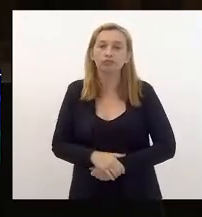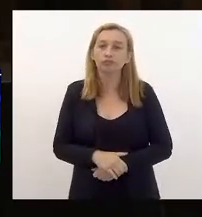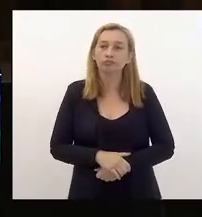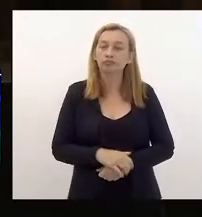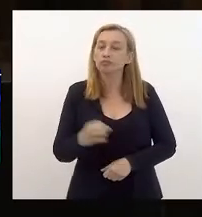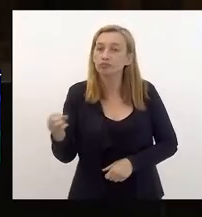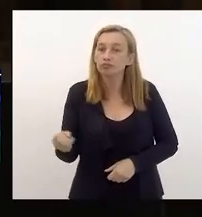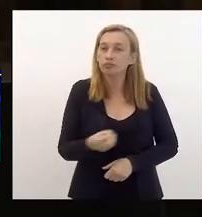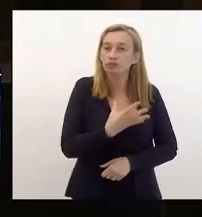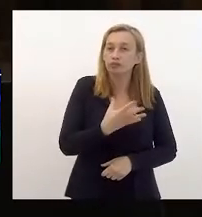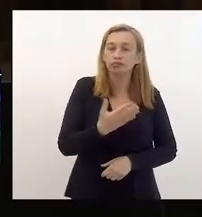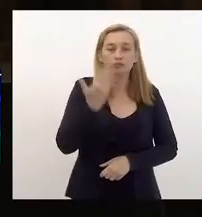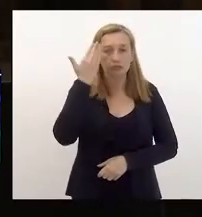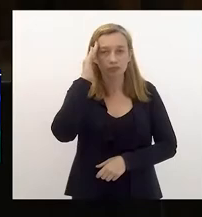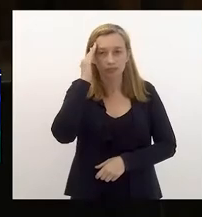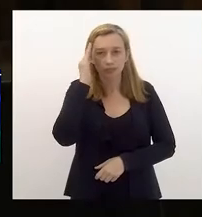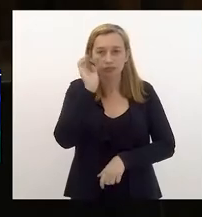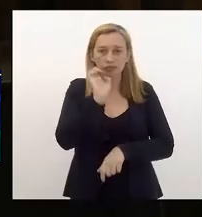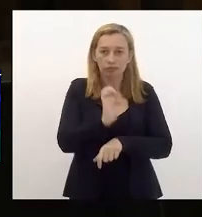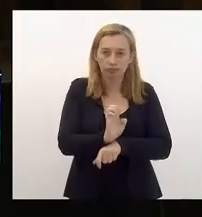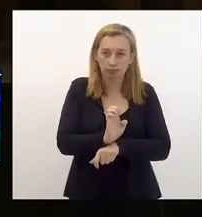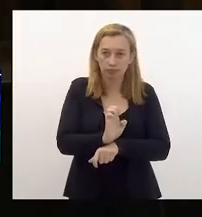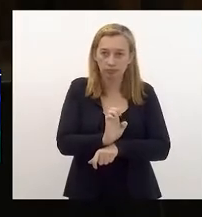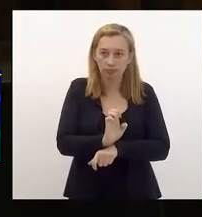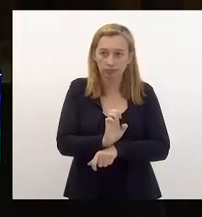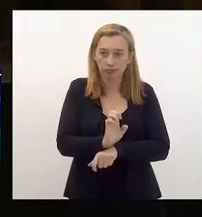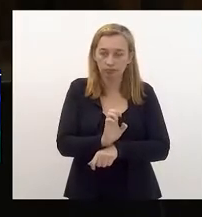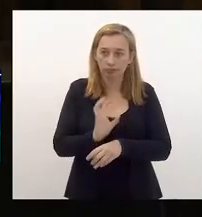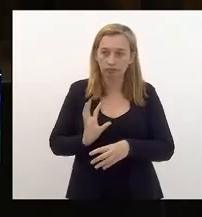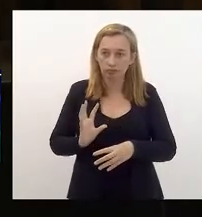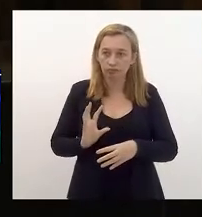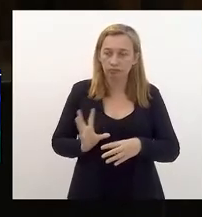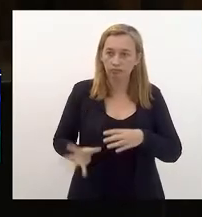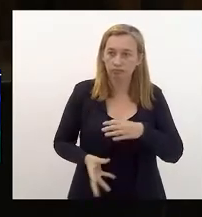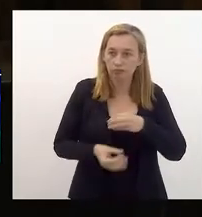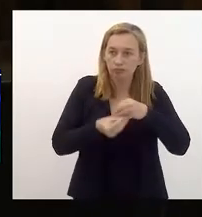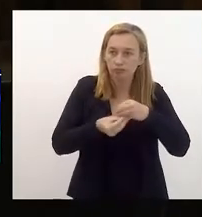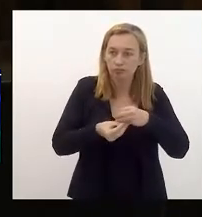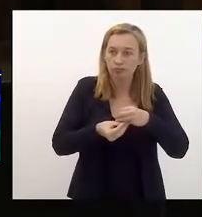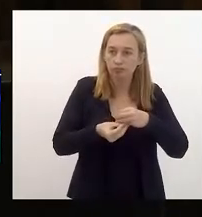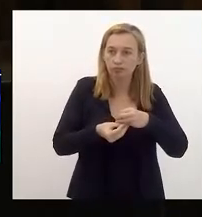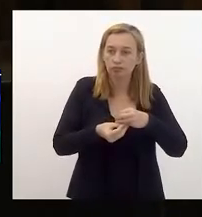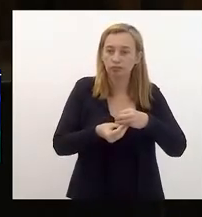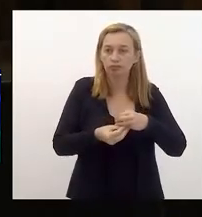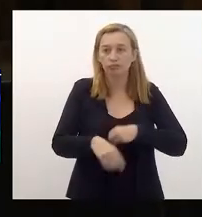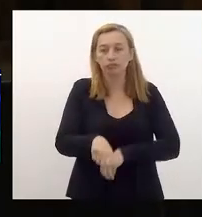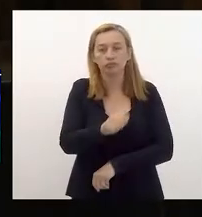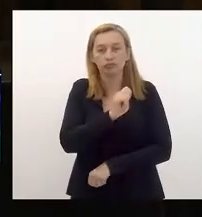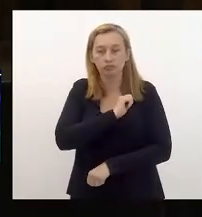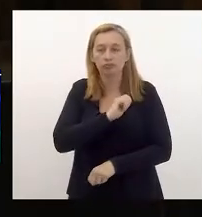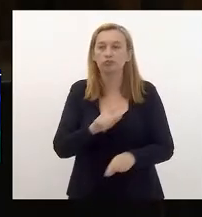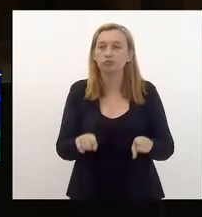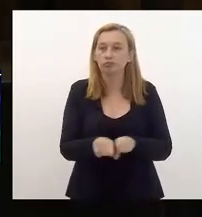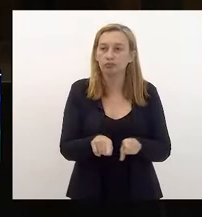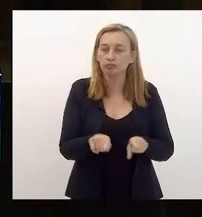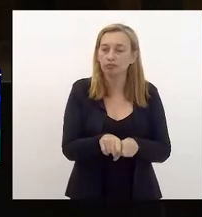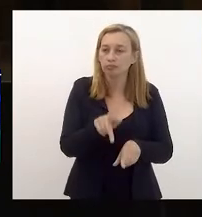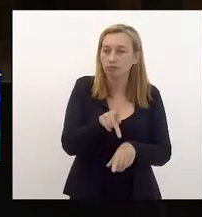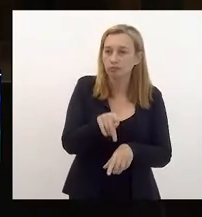novo entendimento do Estado para o ingresso no regime de recuperação fiscal e também pós